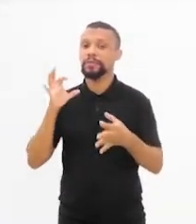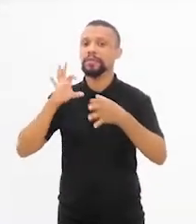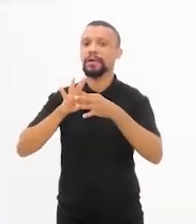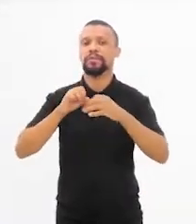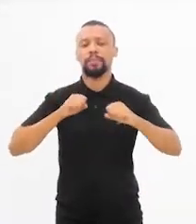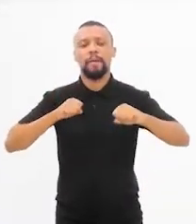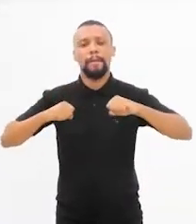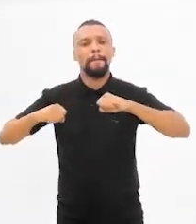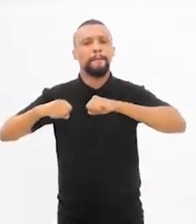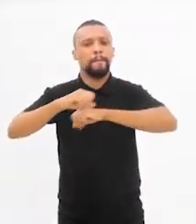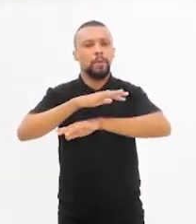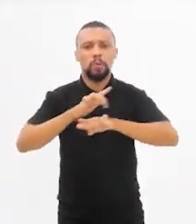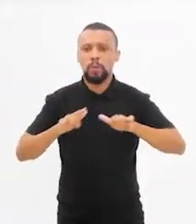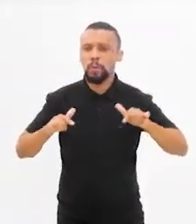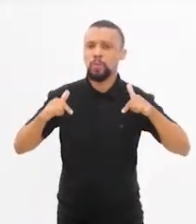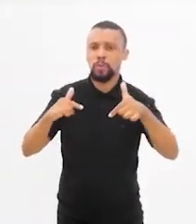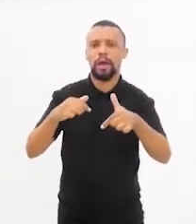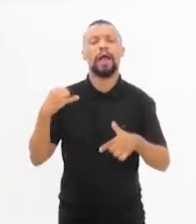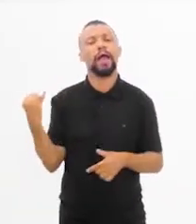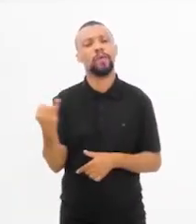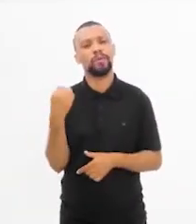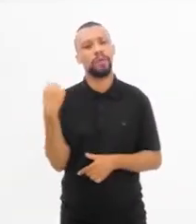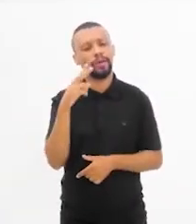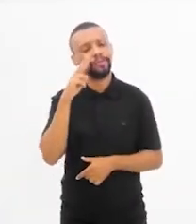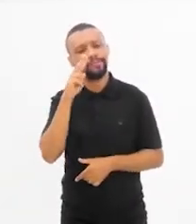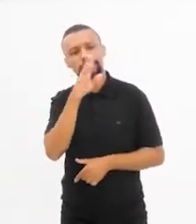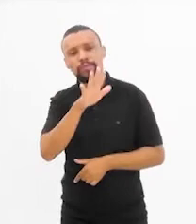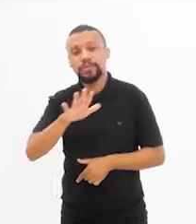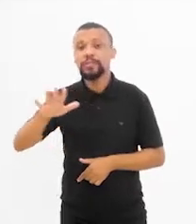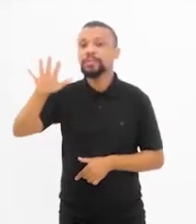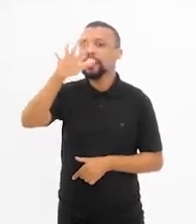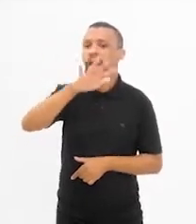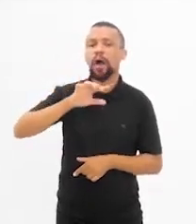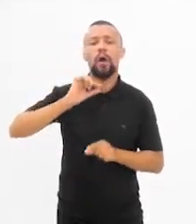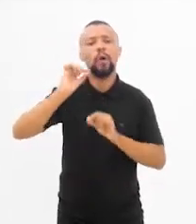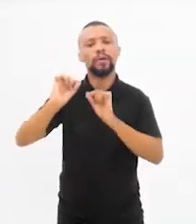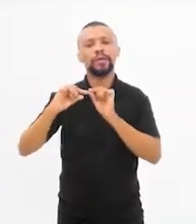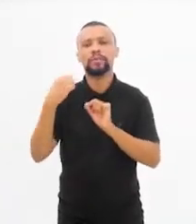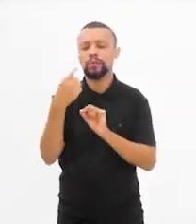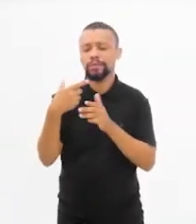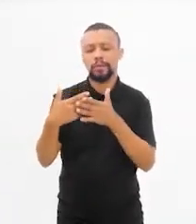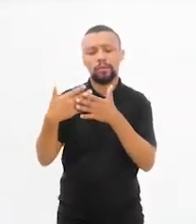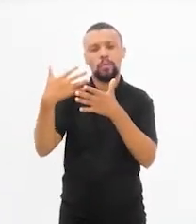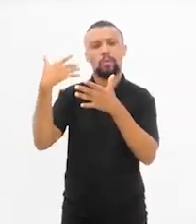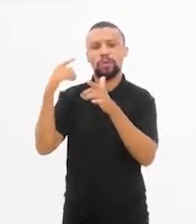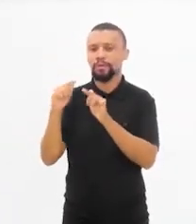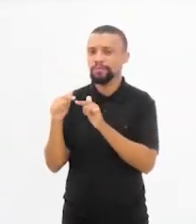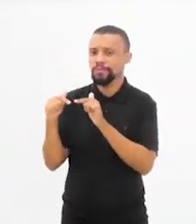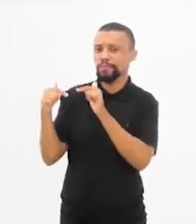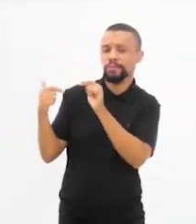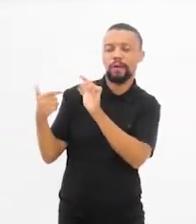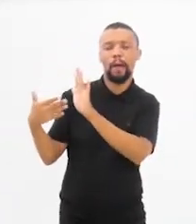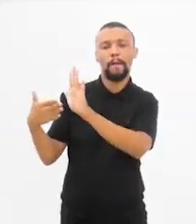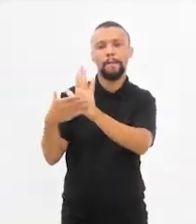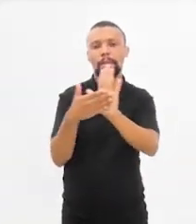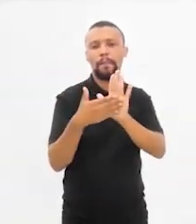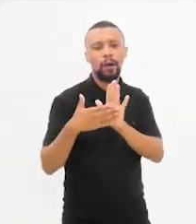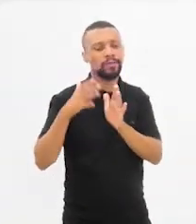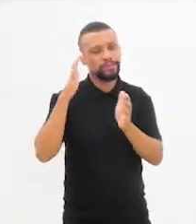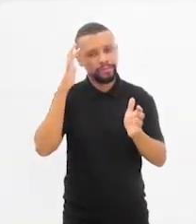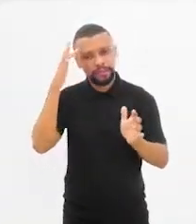esse movimento, ele é fundamental para a gente enxergar de uma maneira ampla o que a gente vem se